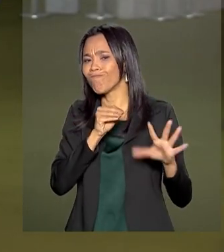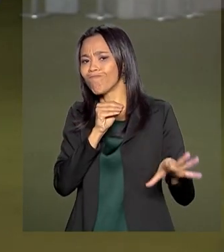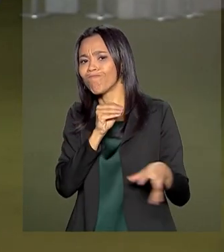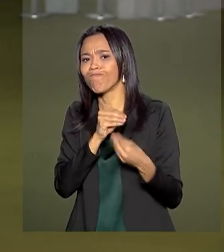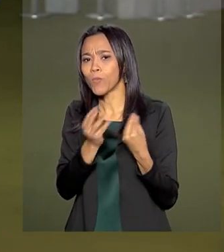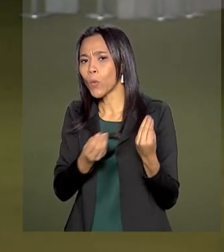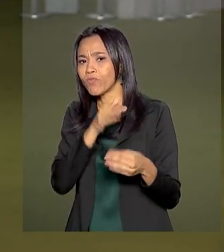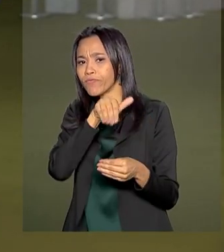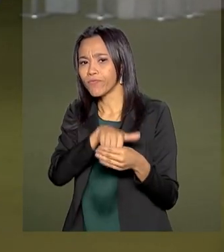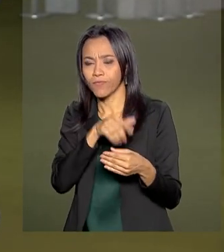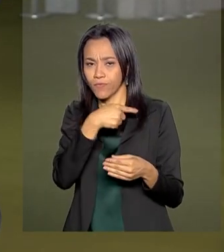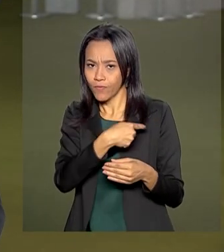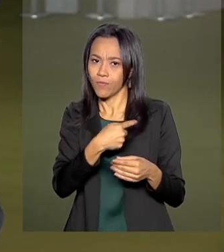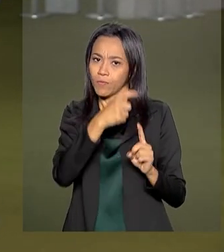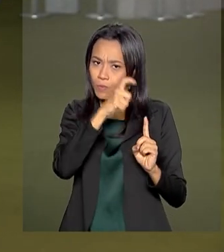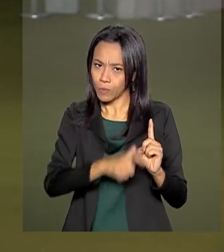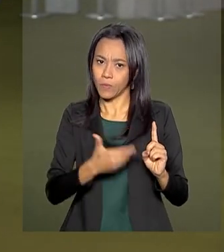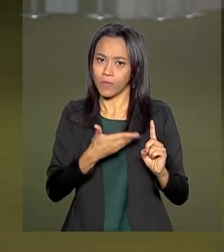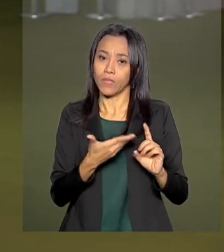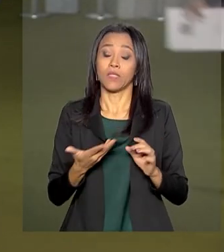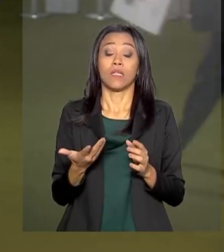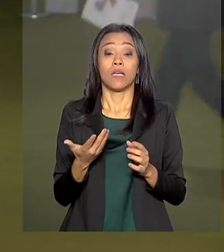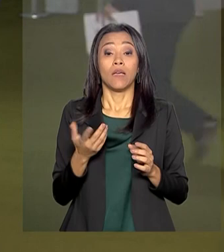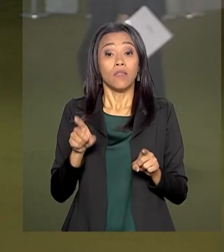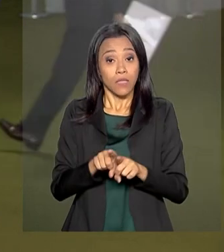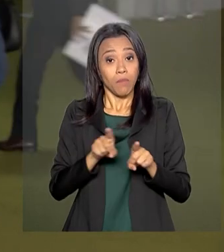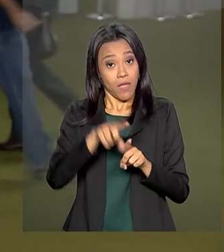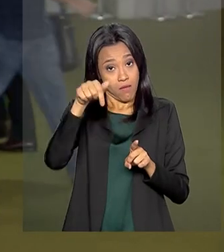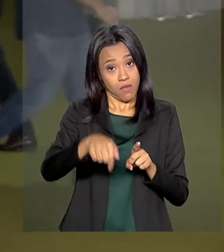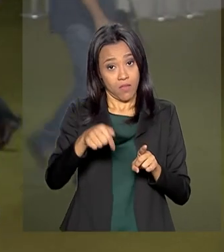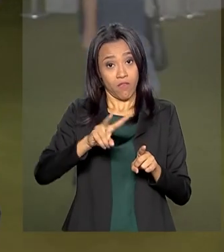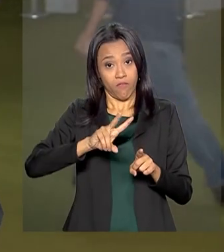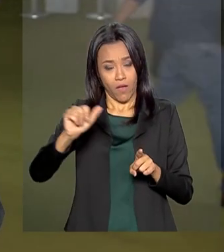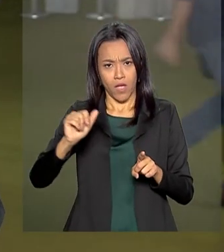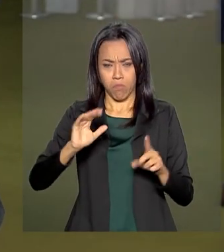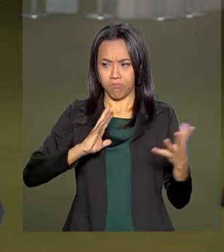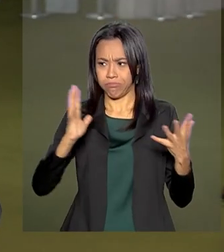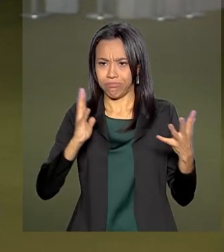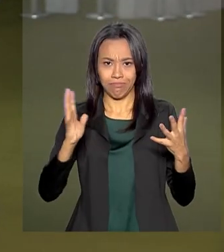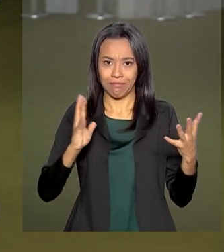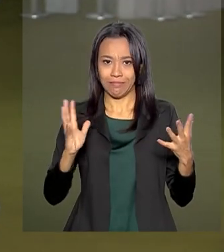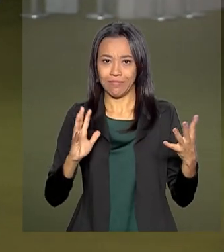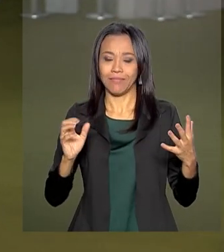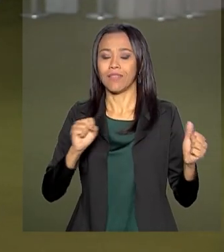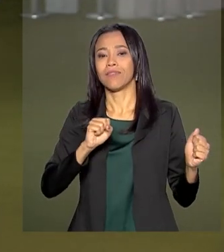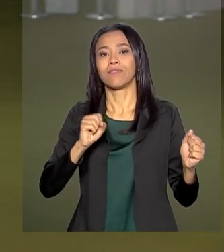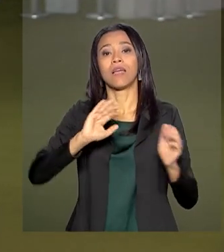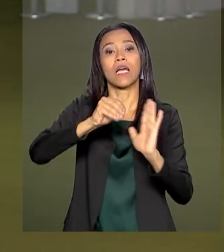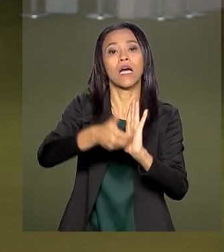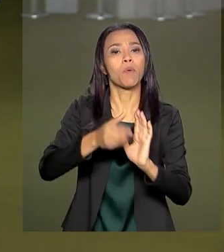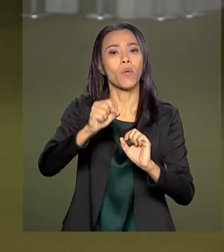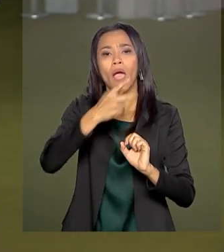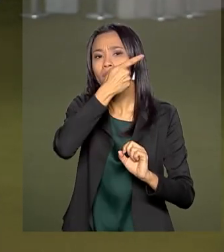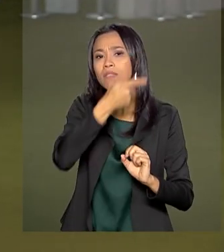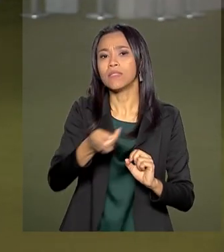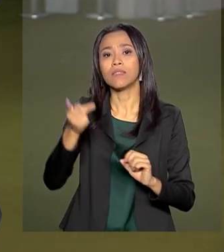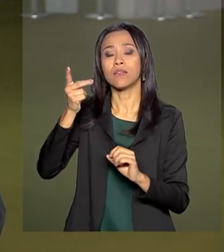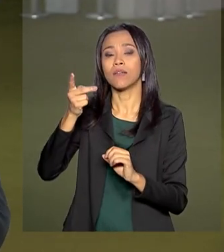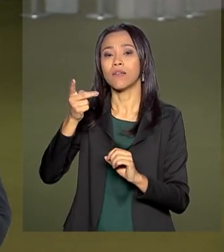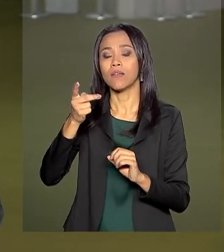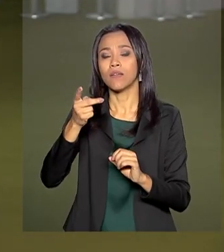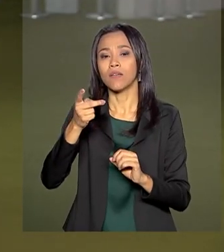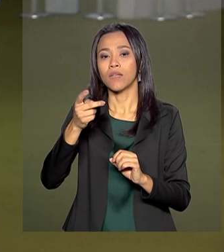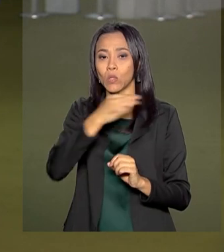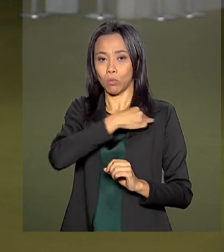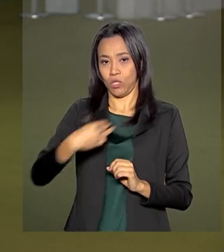outro assunto que deve agitar bastante a Câmara aqui, o Congresso, no dia de hoje é a visita à tarde do deputado, aliás,